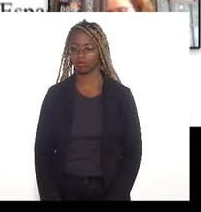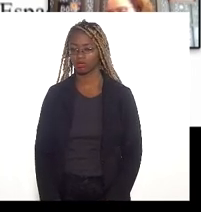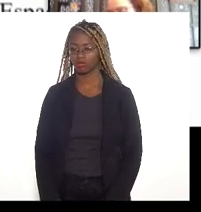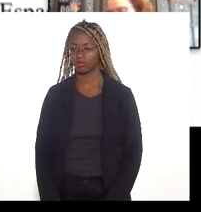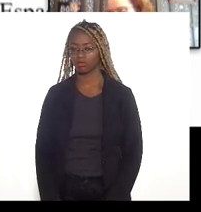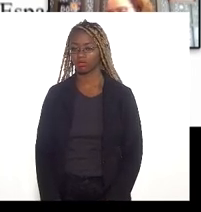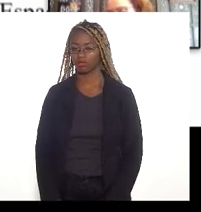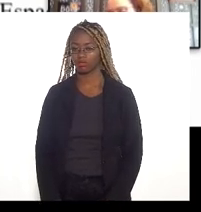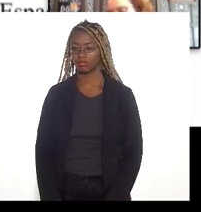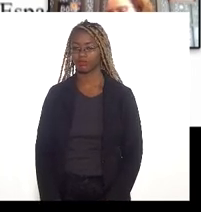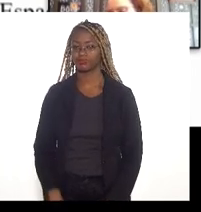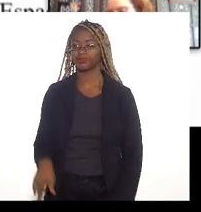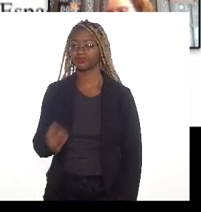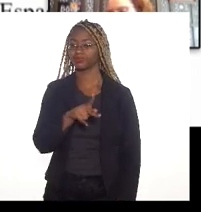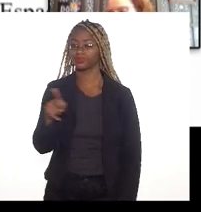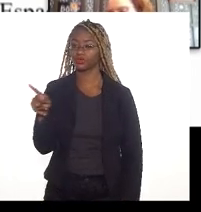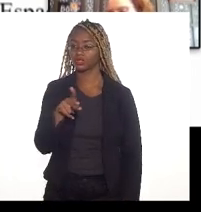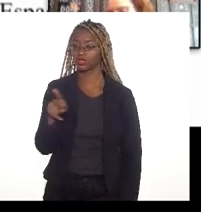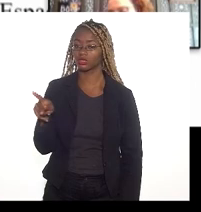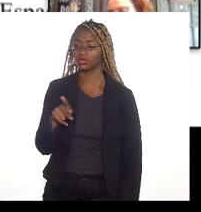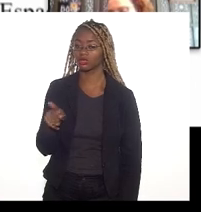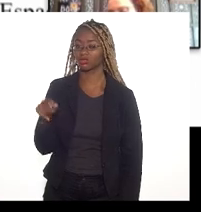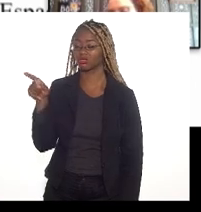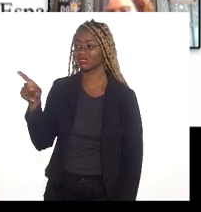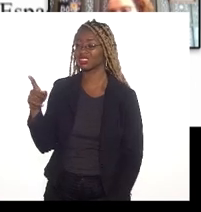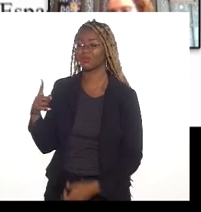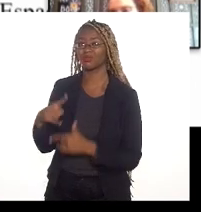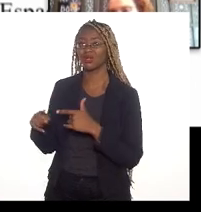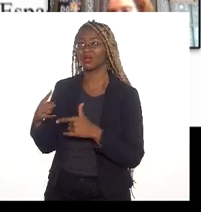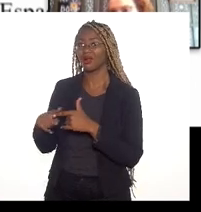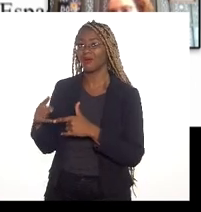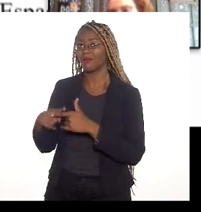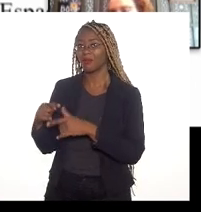Professor Sebastião Raulino está com dificuldade de conexão agora?